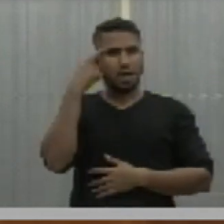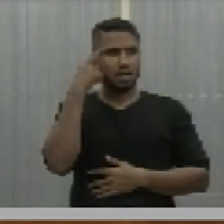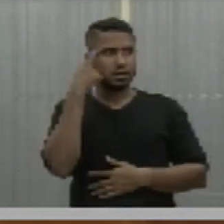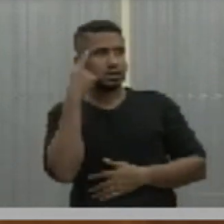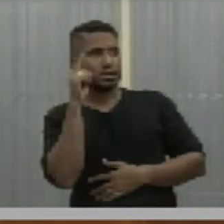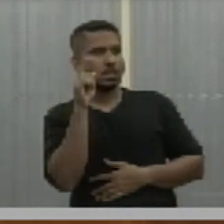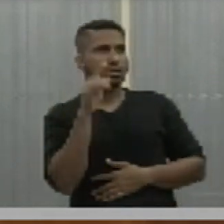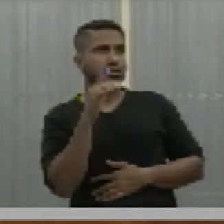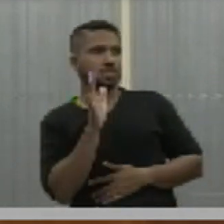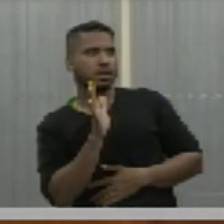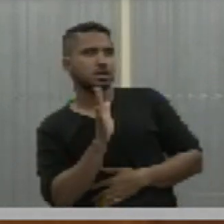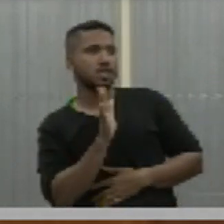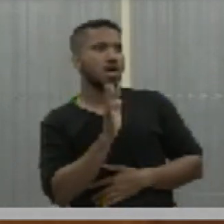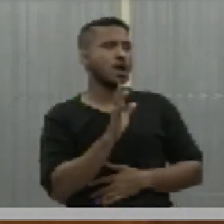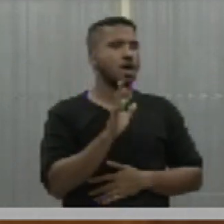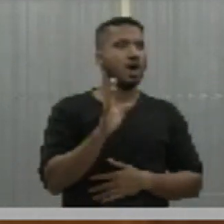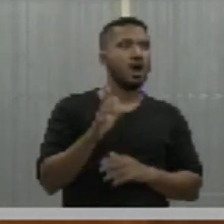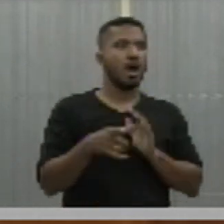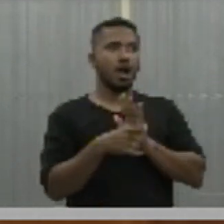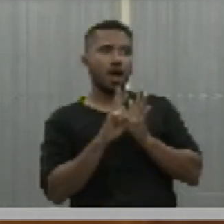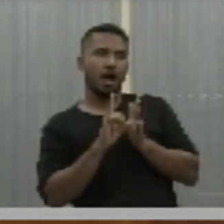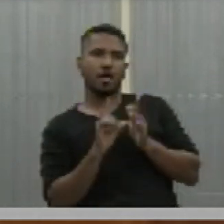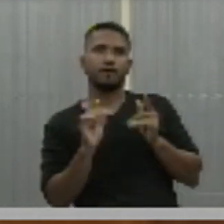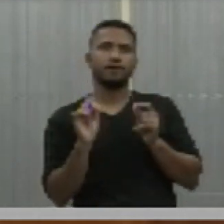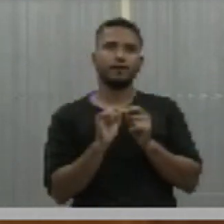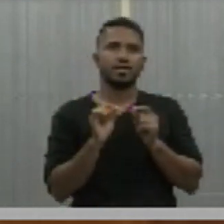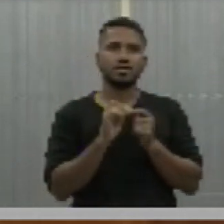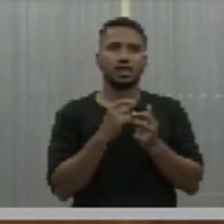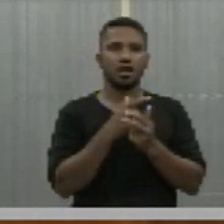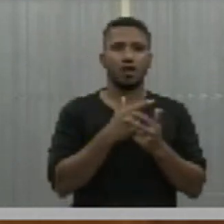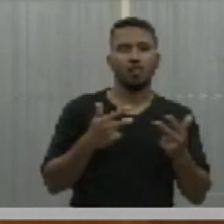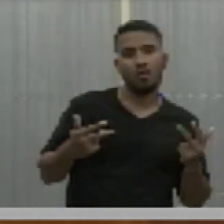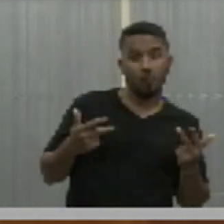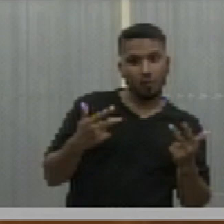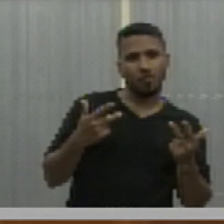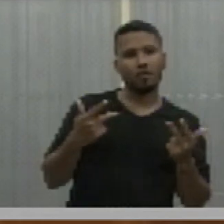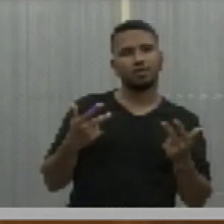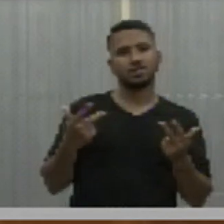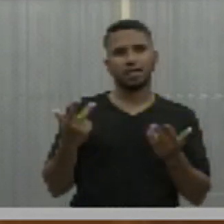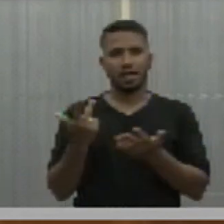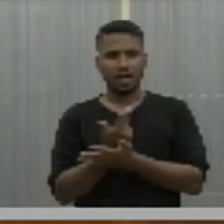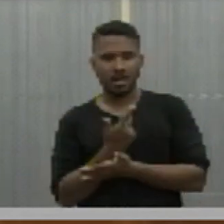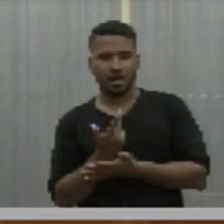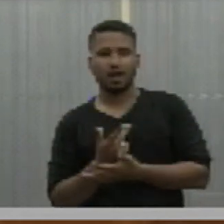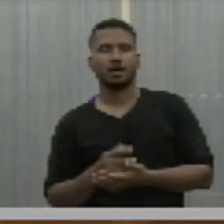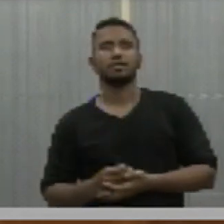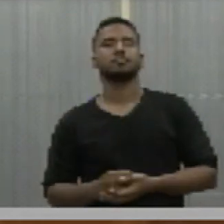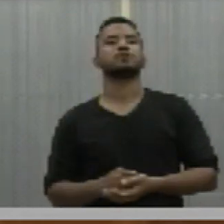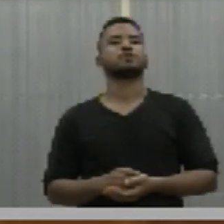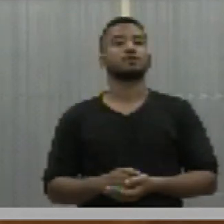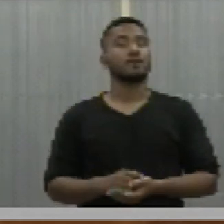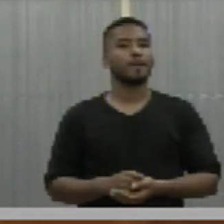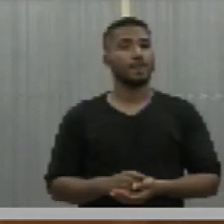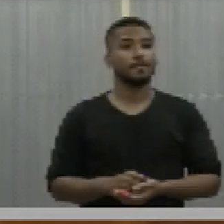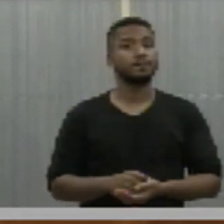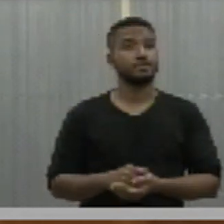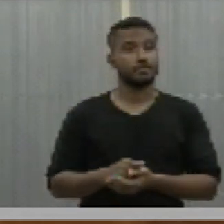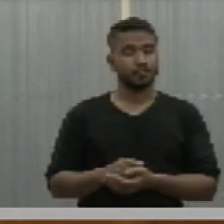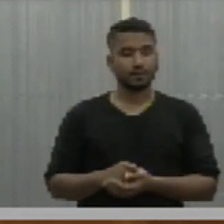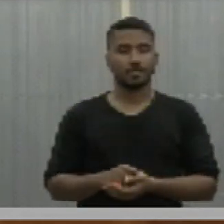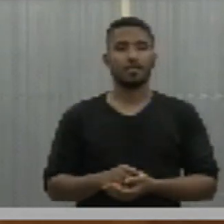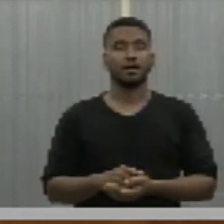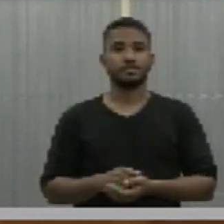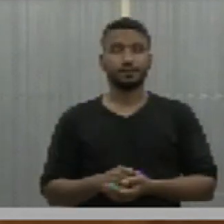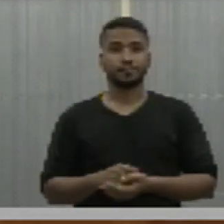vezes de não olhar com cuidado e com carinho os problemas da população na área de energia.